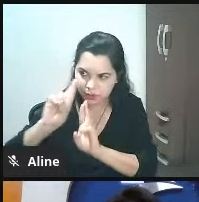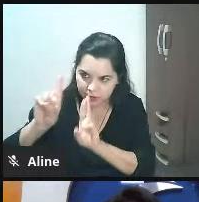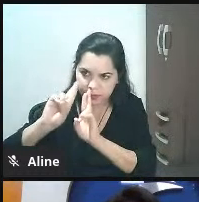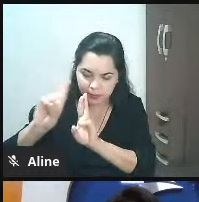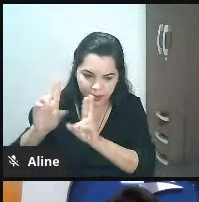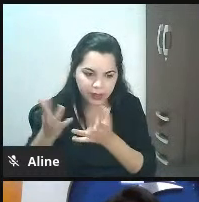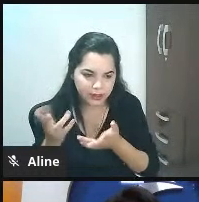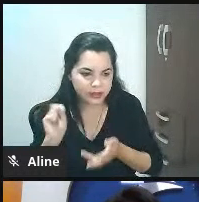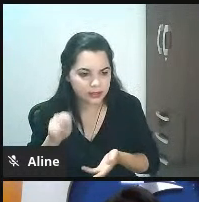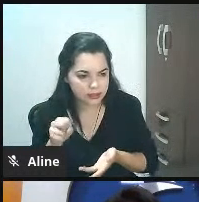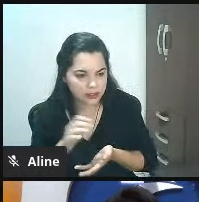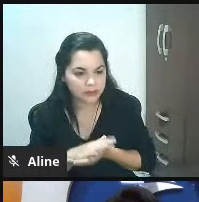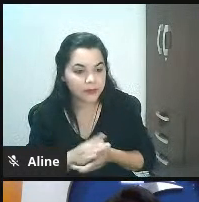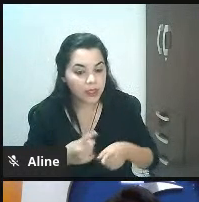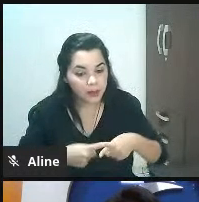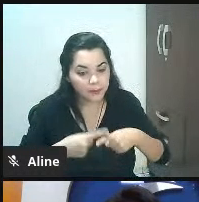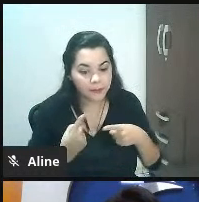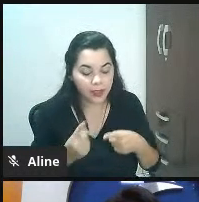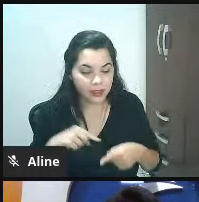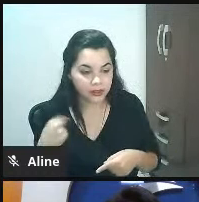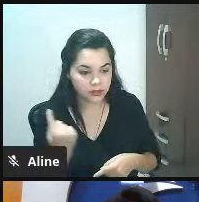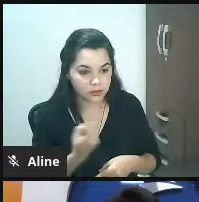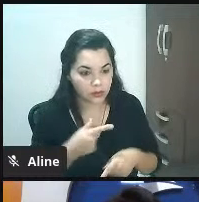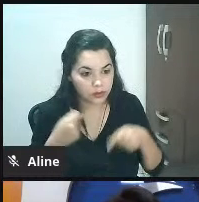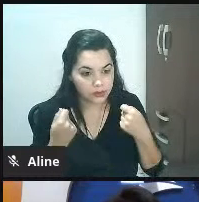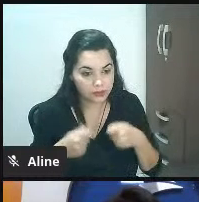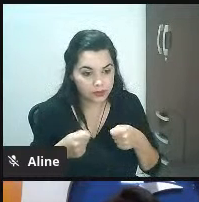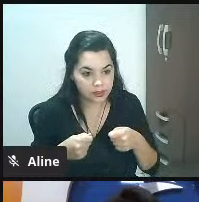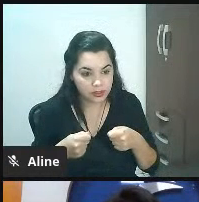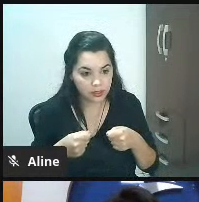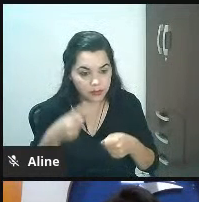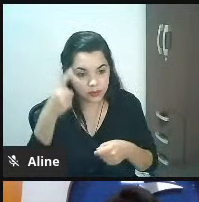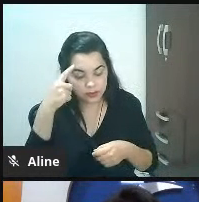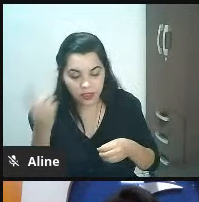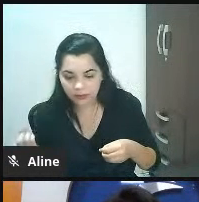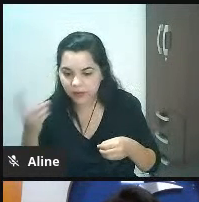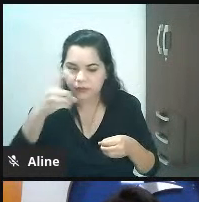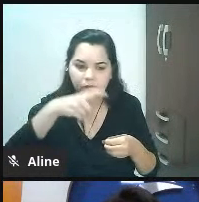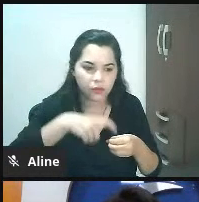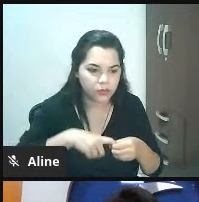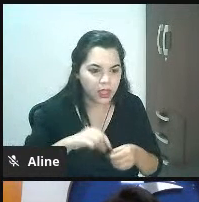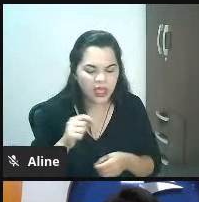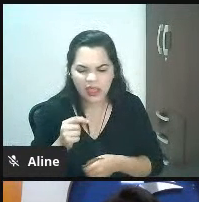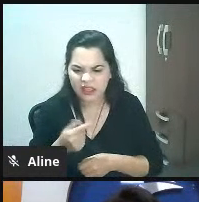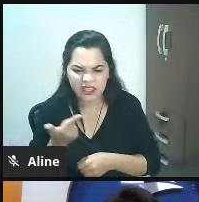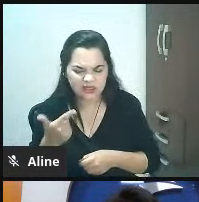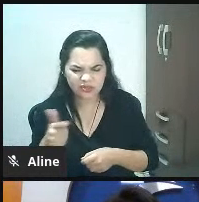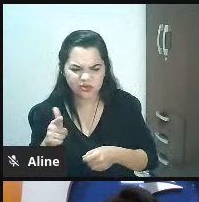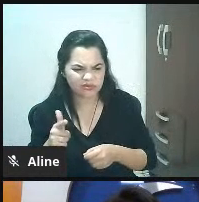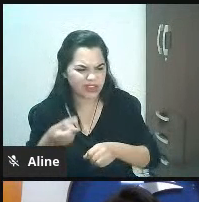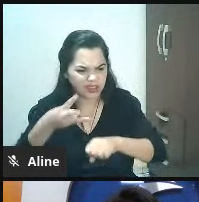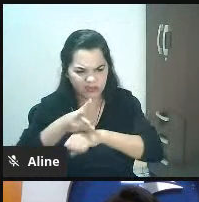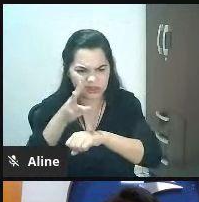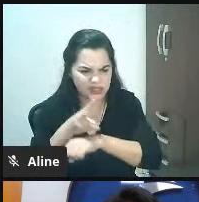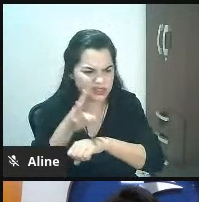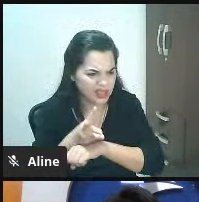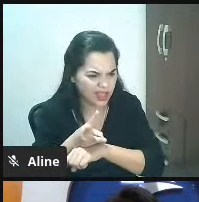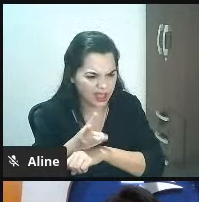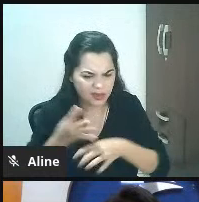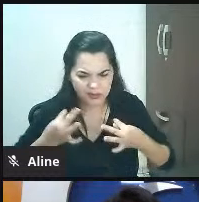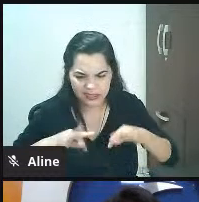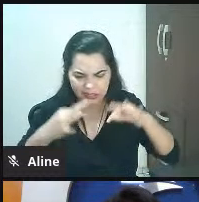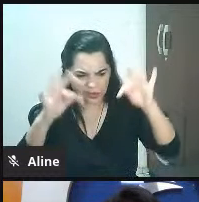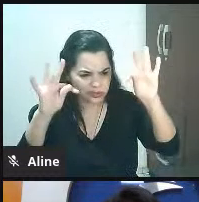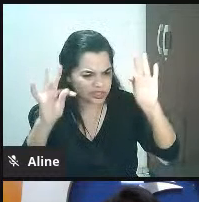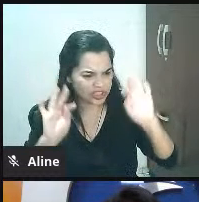mas a gente vai voltar pra nossa loja e tem nada desse negócio de whatsapp não isso é modinha negócio de tecnologia vai